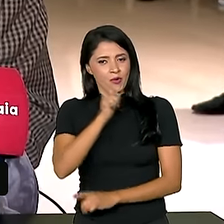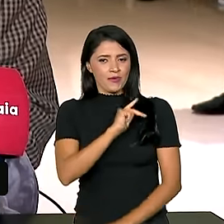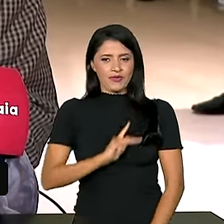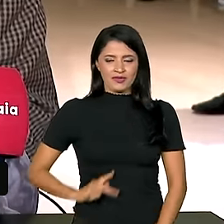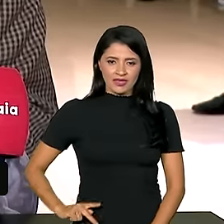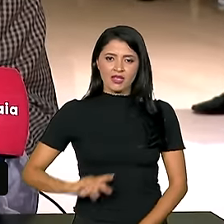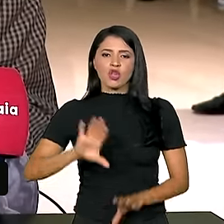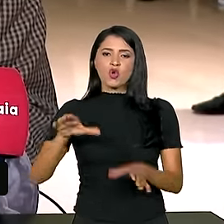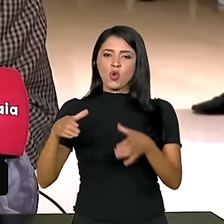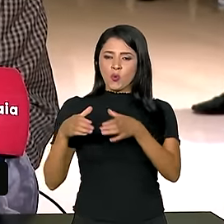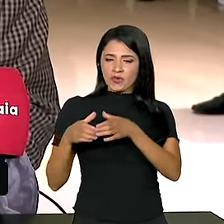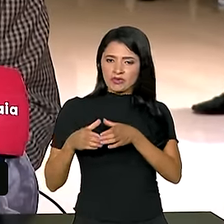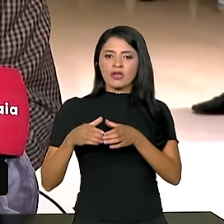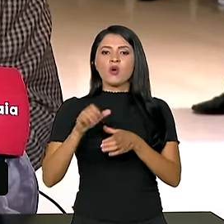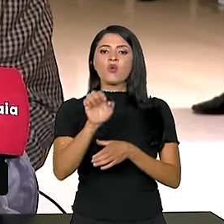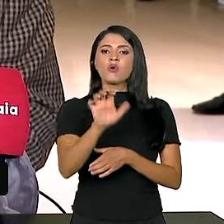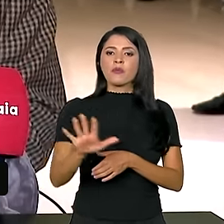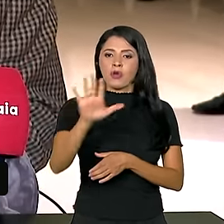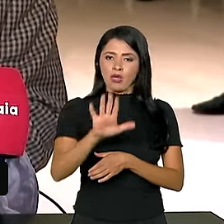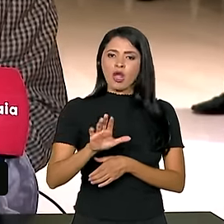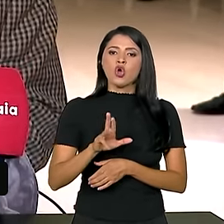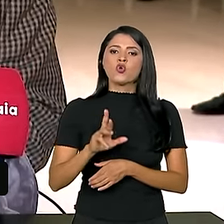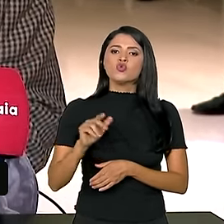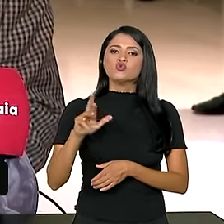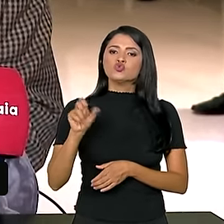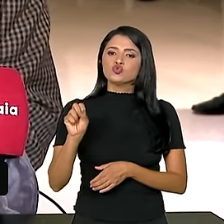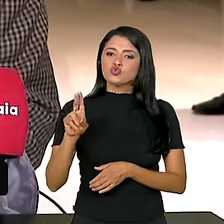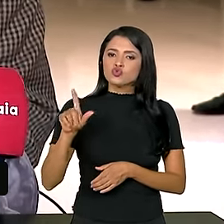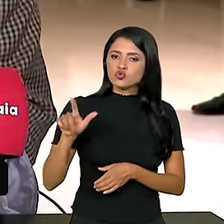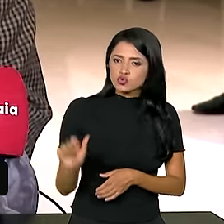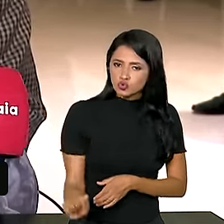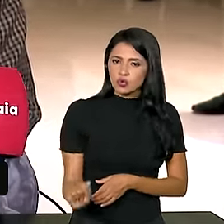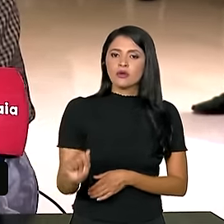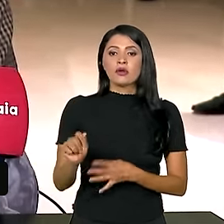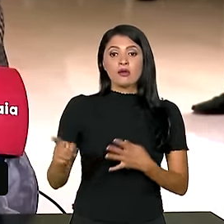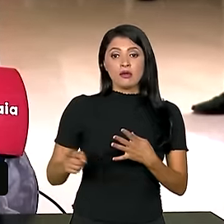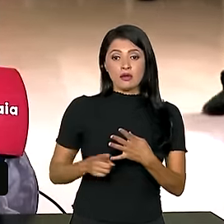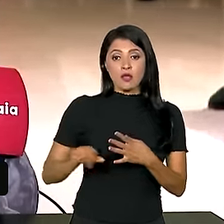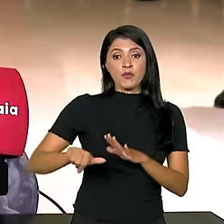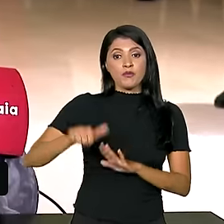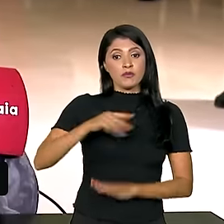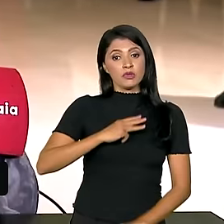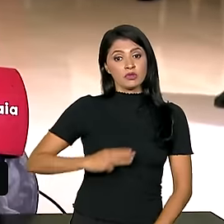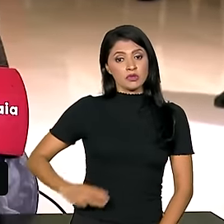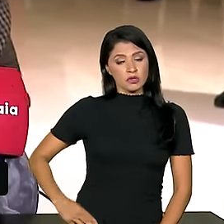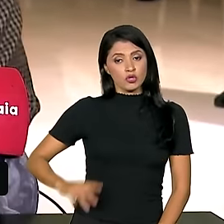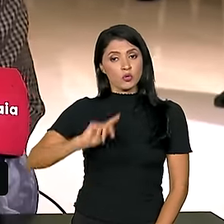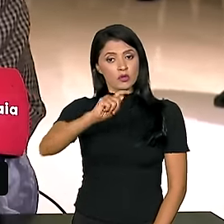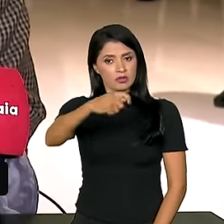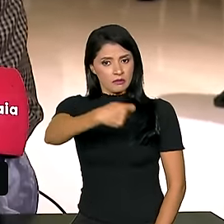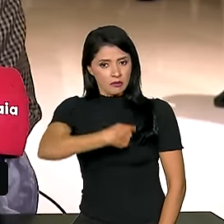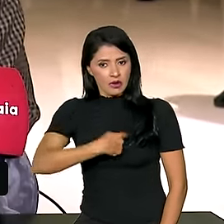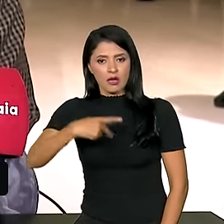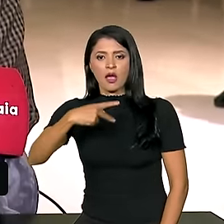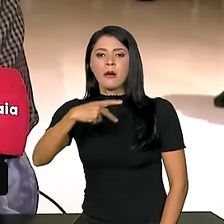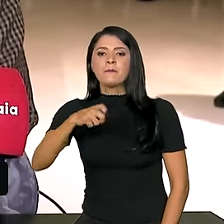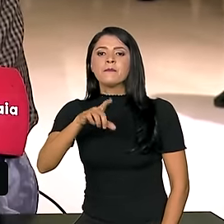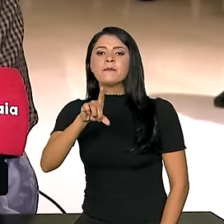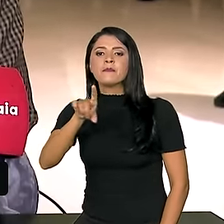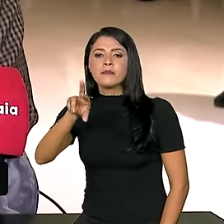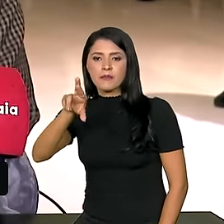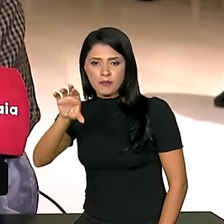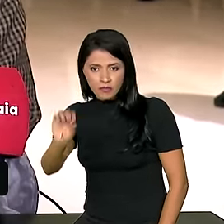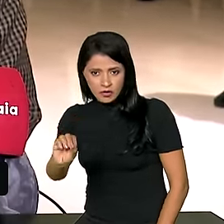Europeia, Ursula von der Leyen e também com o primeiro-ministro da Espanha, Pedro Sánchez. No segundo dia, ele se